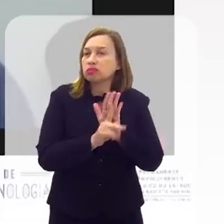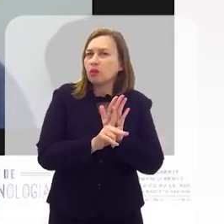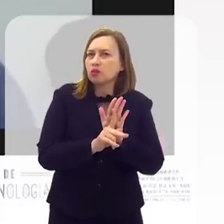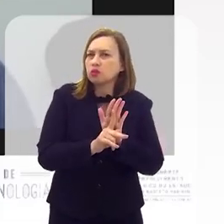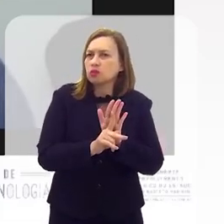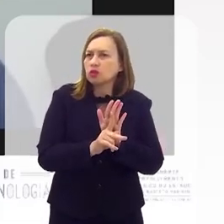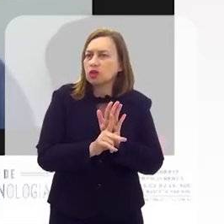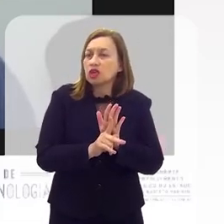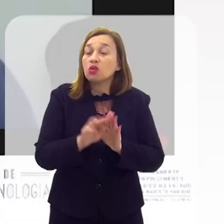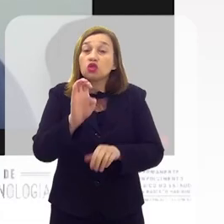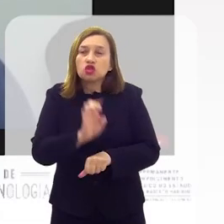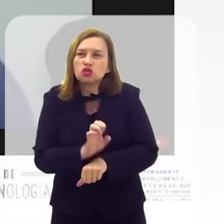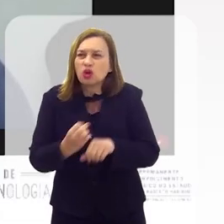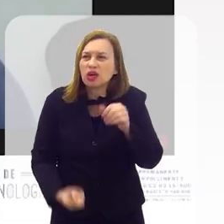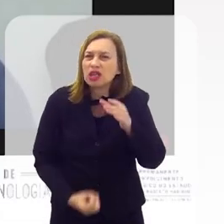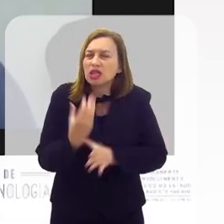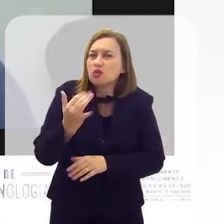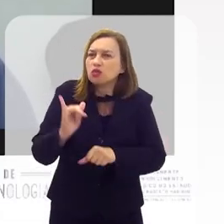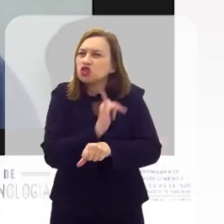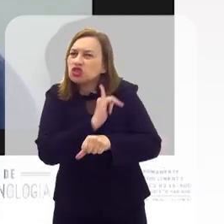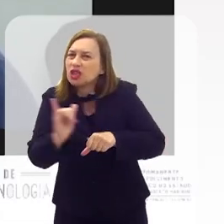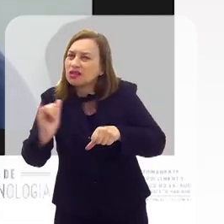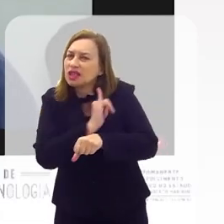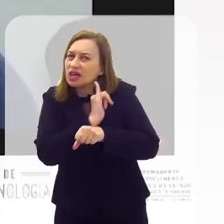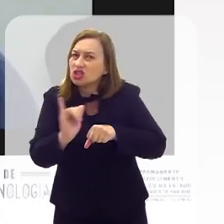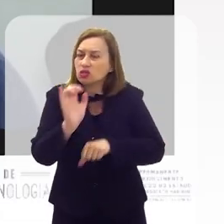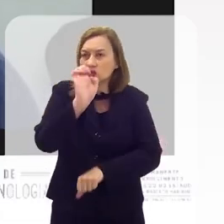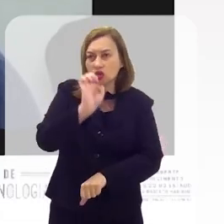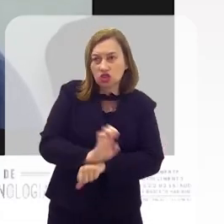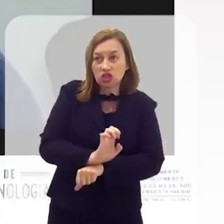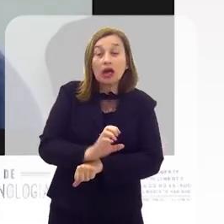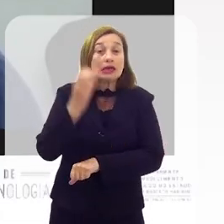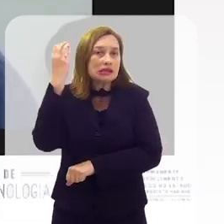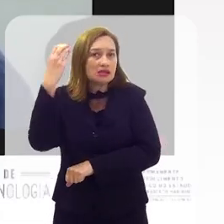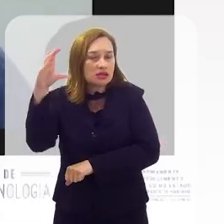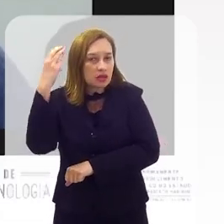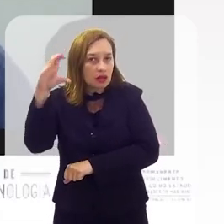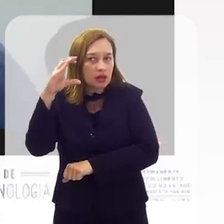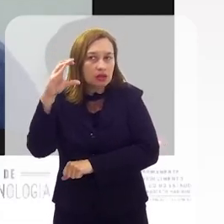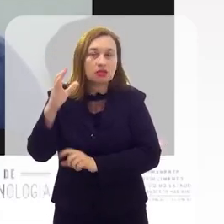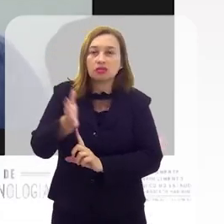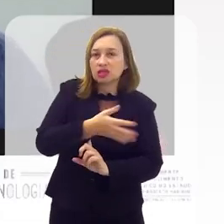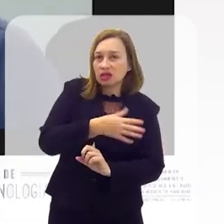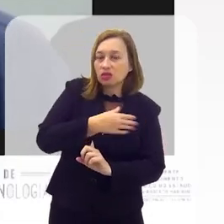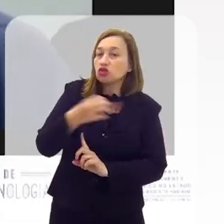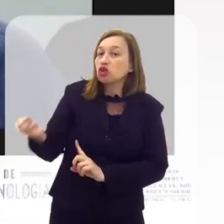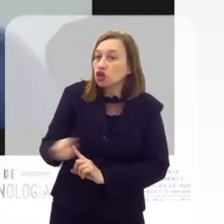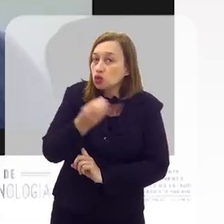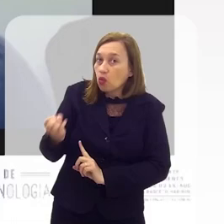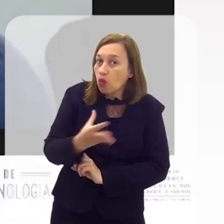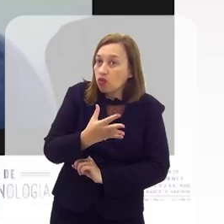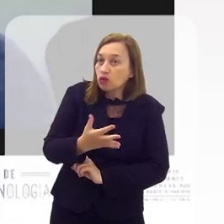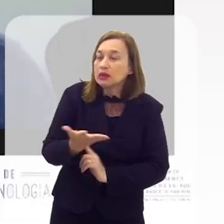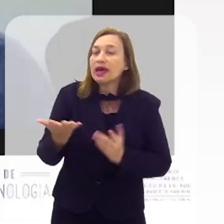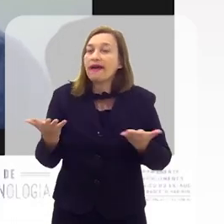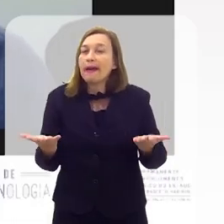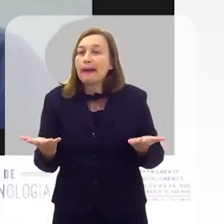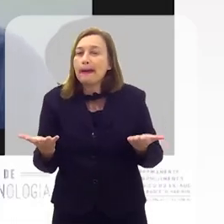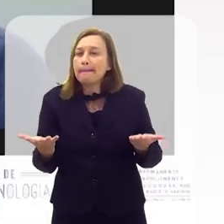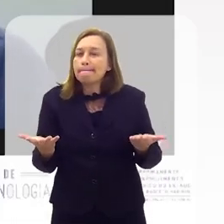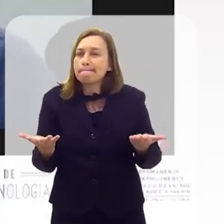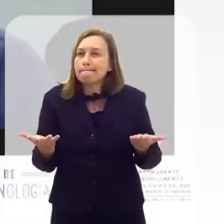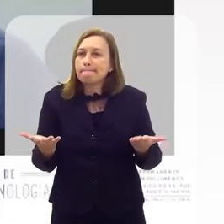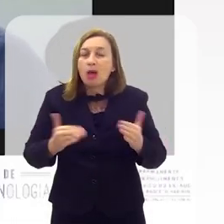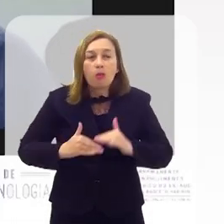da aprovação do projeto para que o Estado crie a Estratégia Estadual de Ciência,